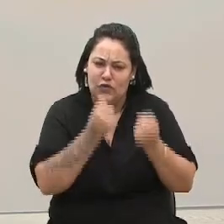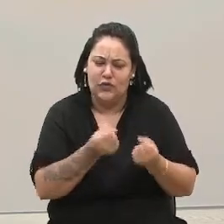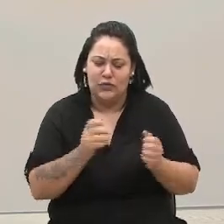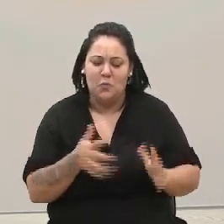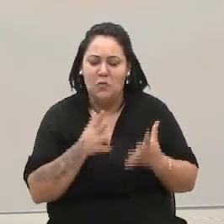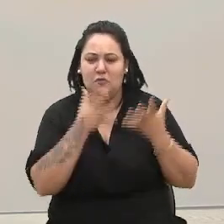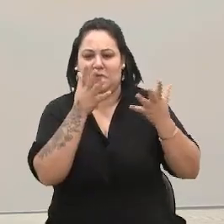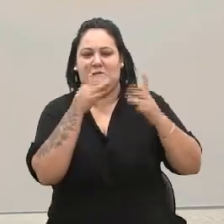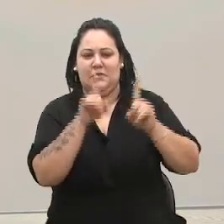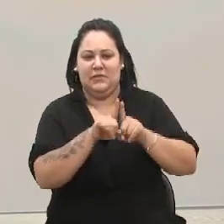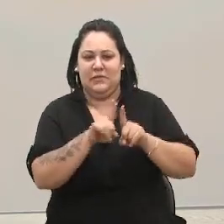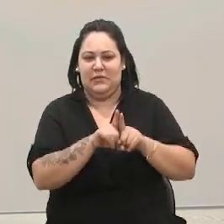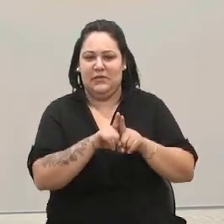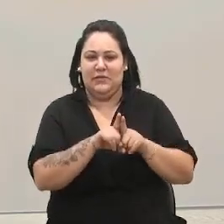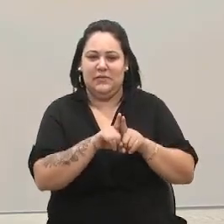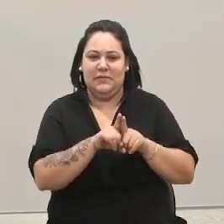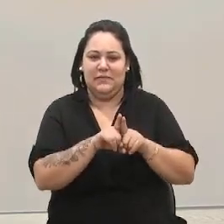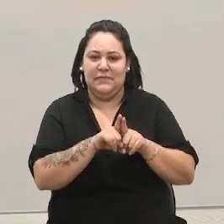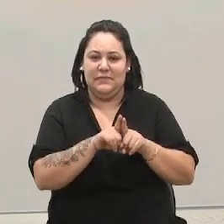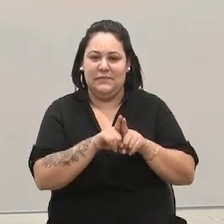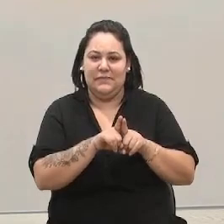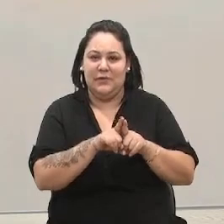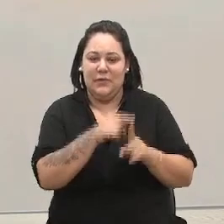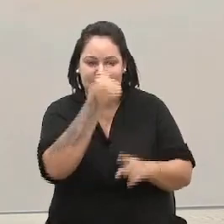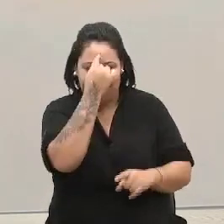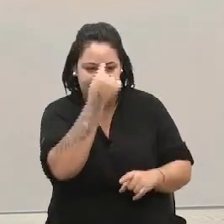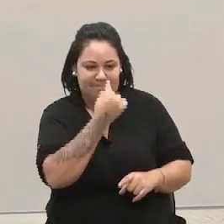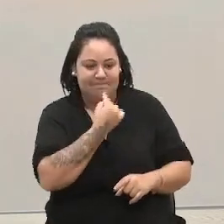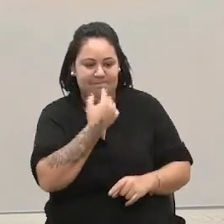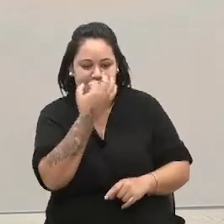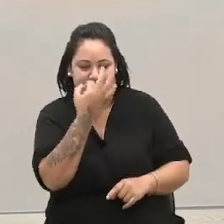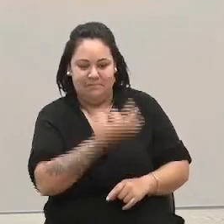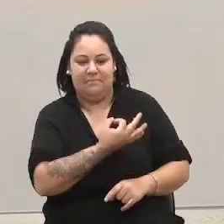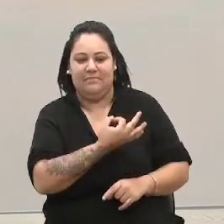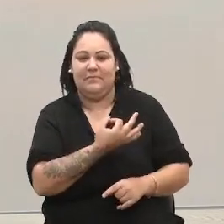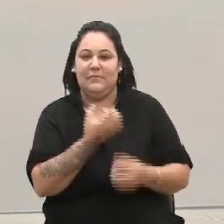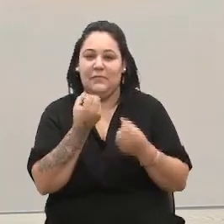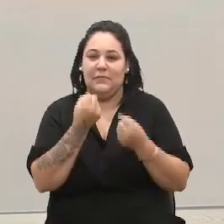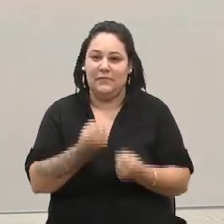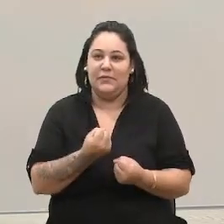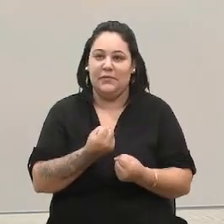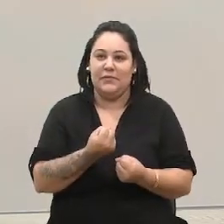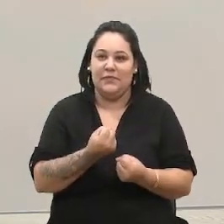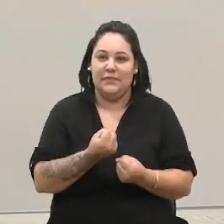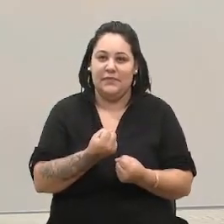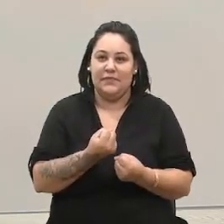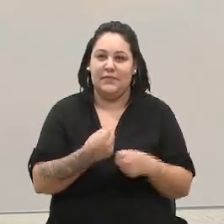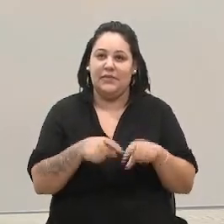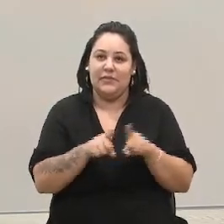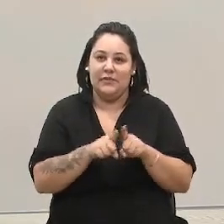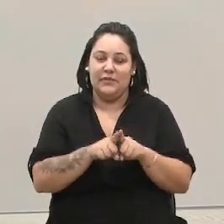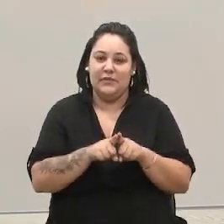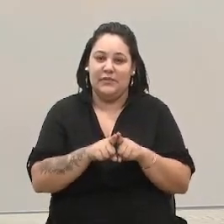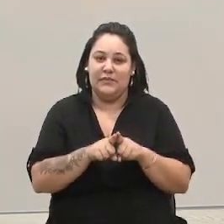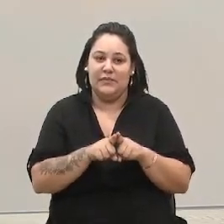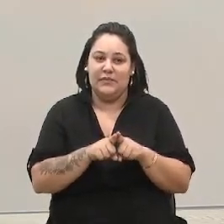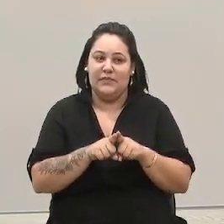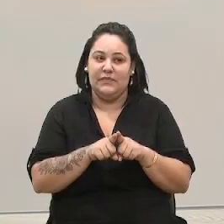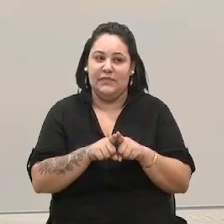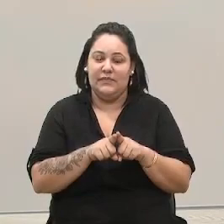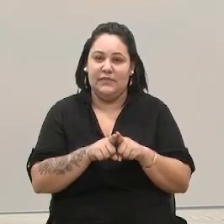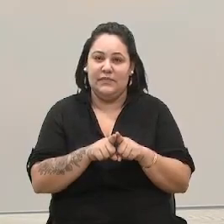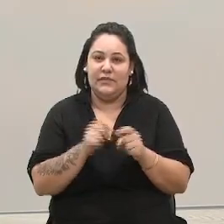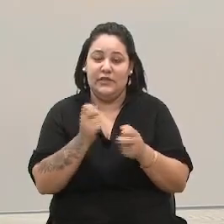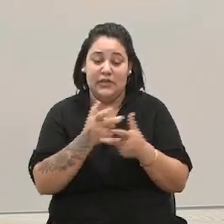e com essa personalidade, firme e forte, em defesa do pensamento e daquilo